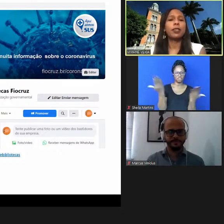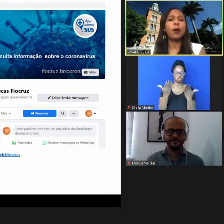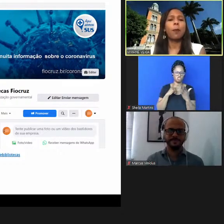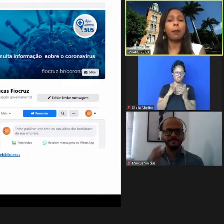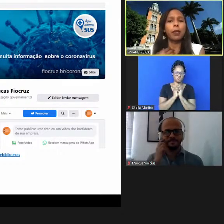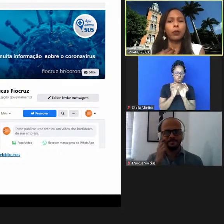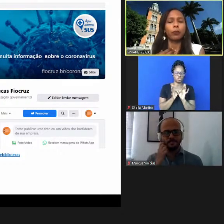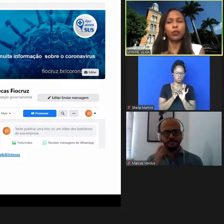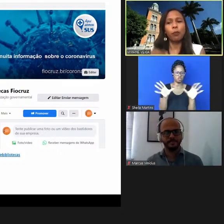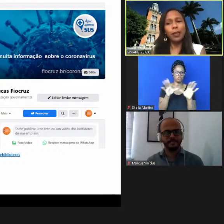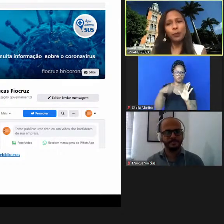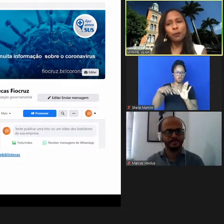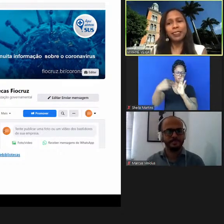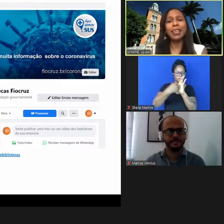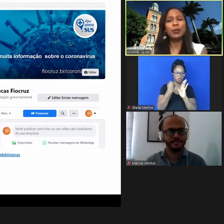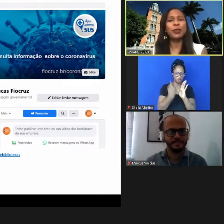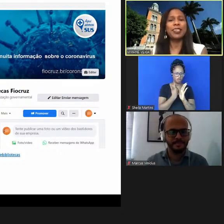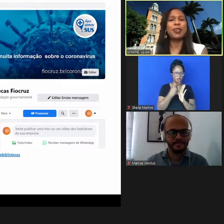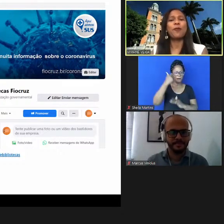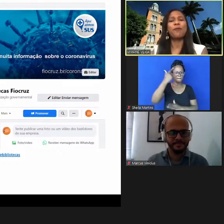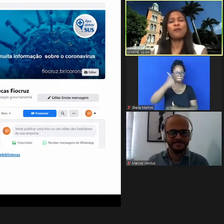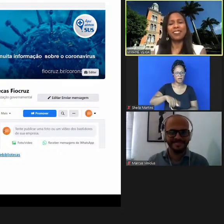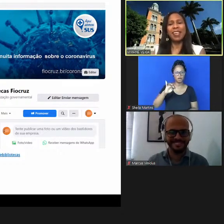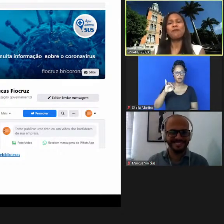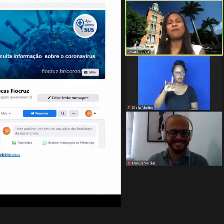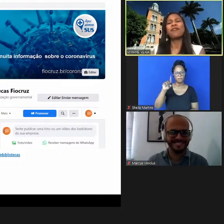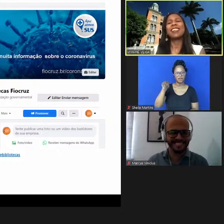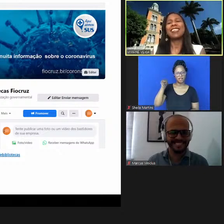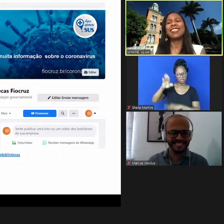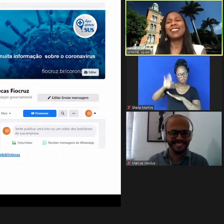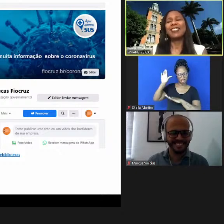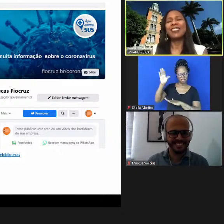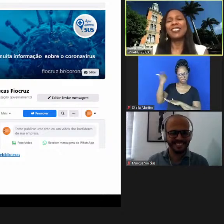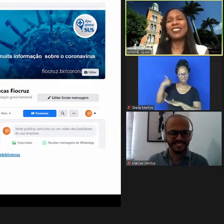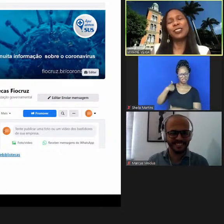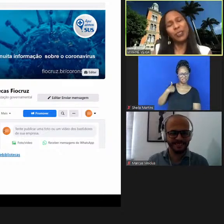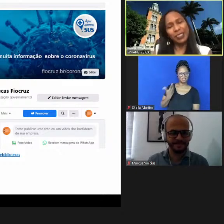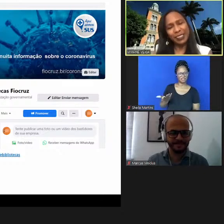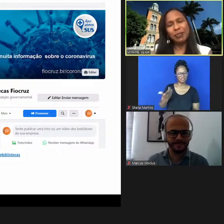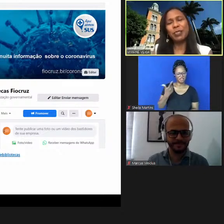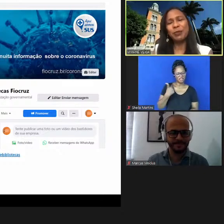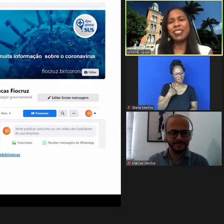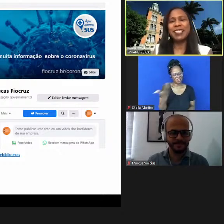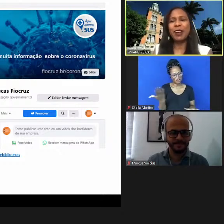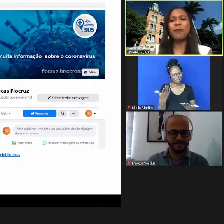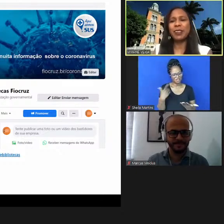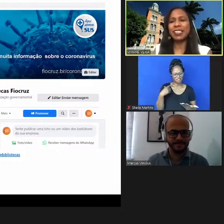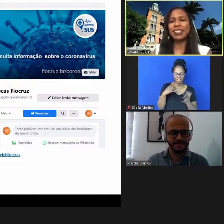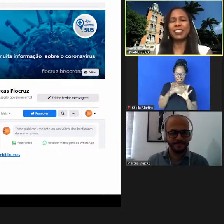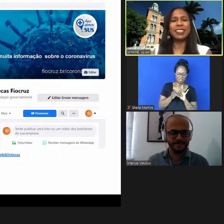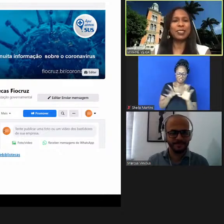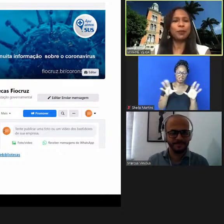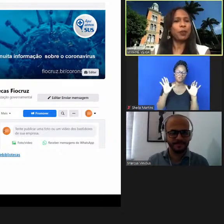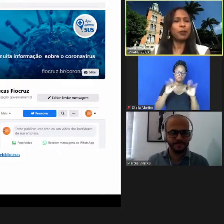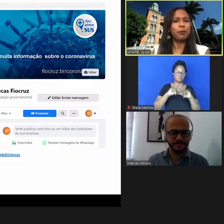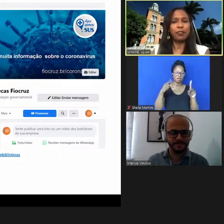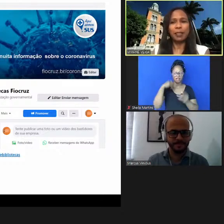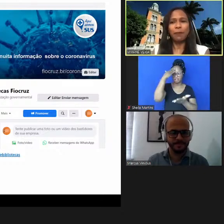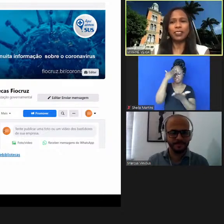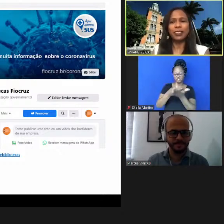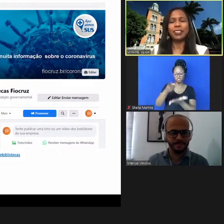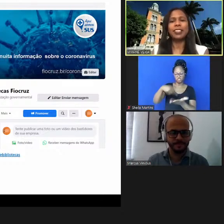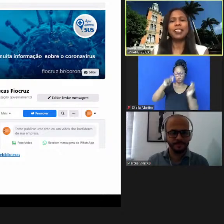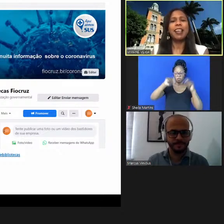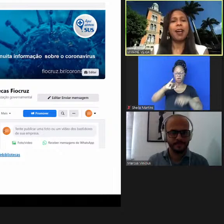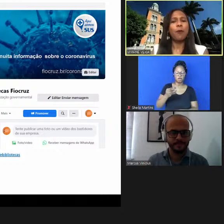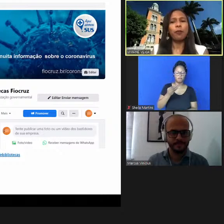disposição para perguntas mais o Bernardo do que eu eu estou aqui também à disposição mas eu acredito que a gente pode aproveitar